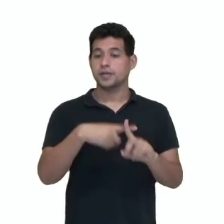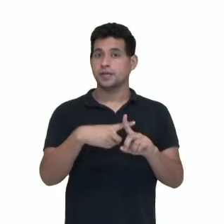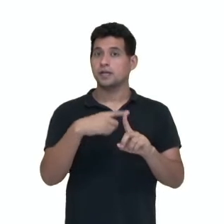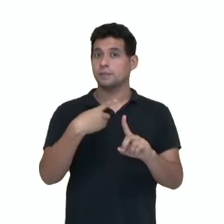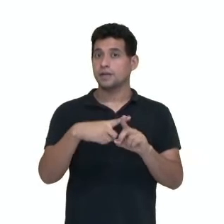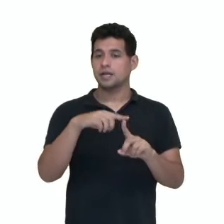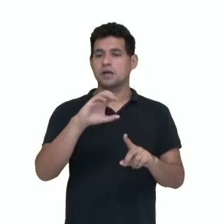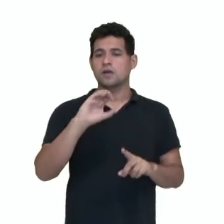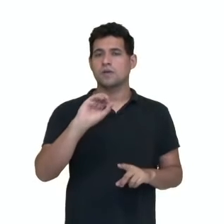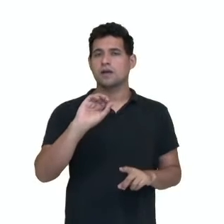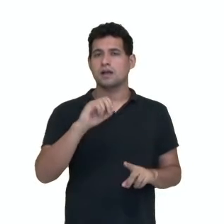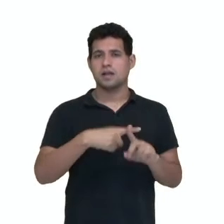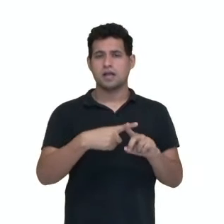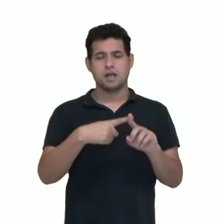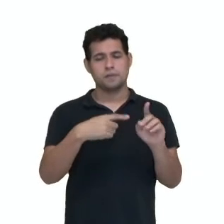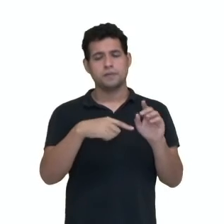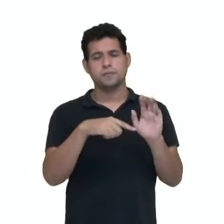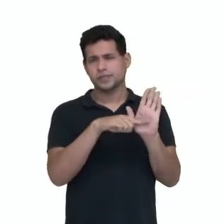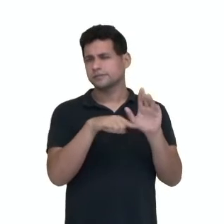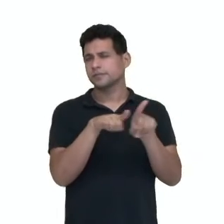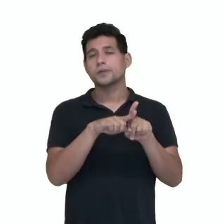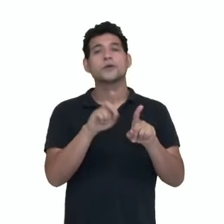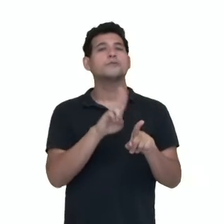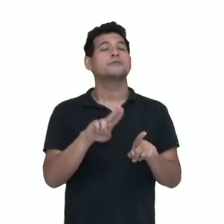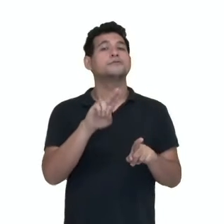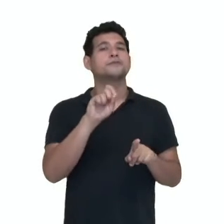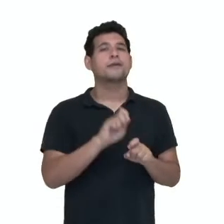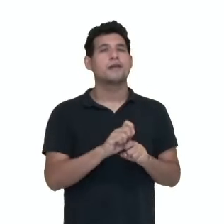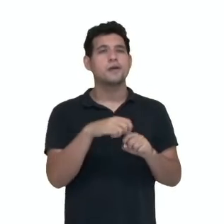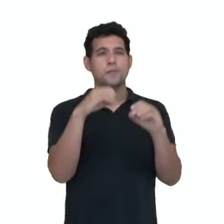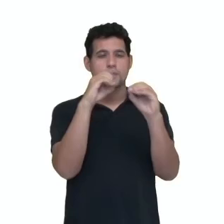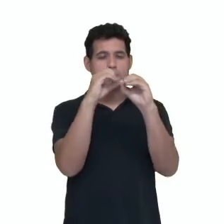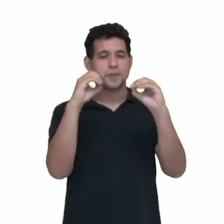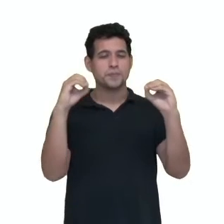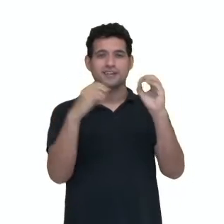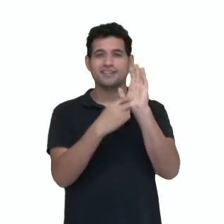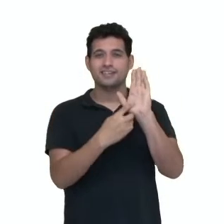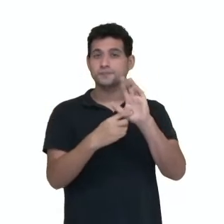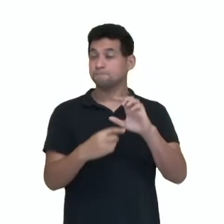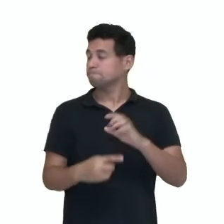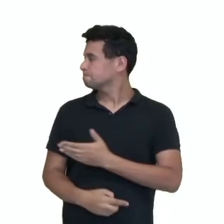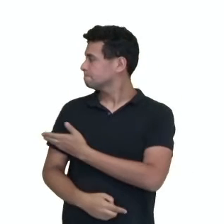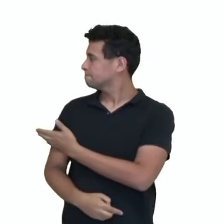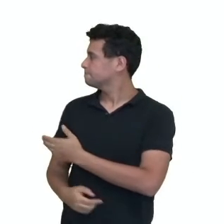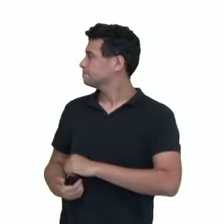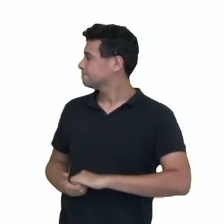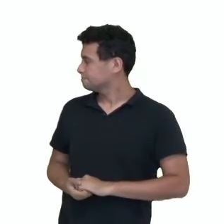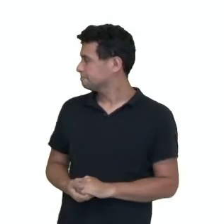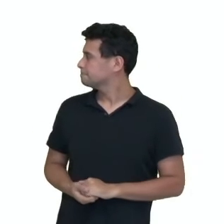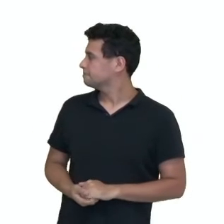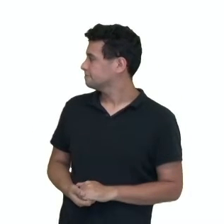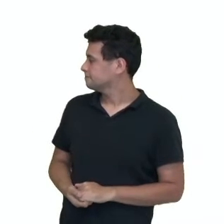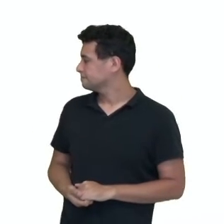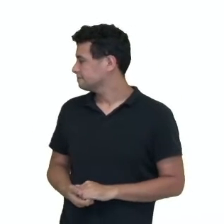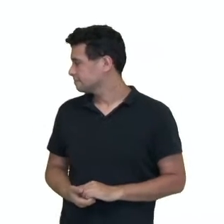OH-, ou a representação aqui usando as bolinhas para representar os elementos.